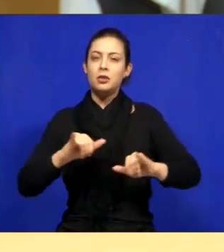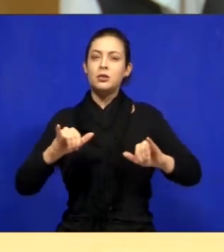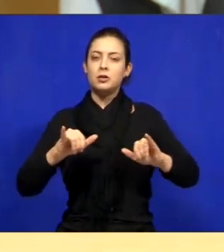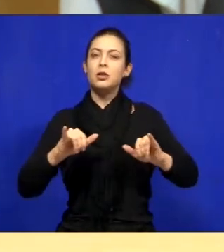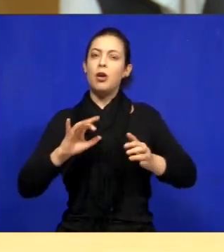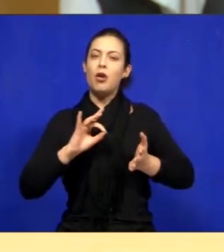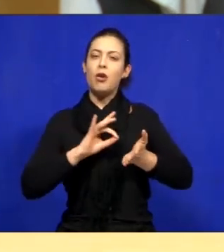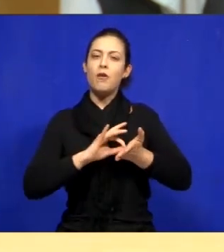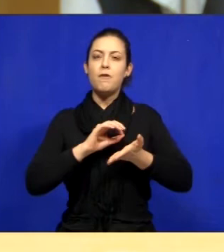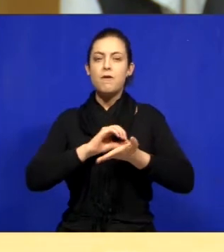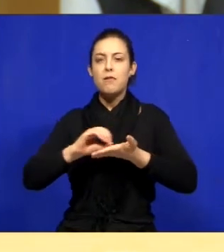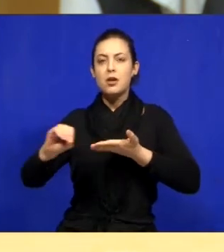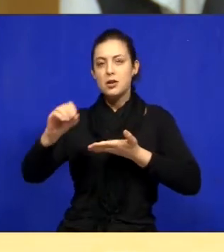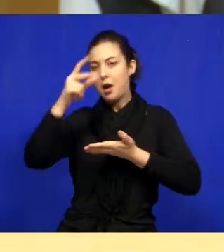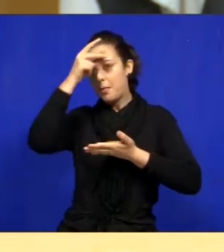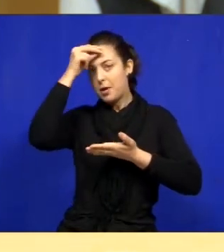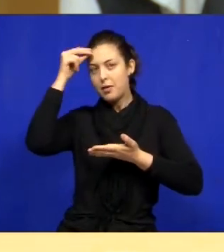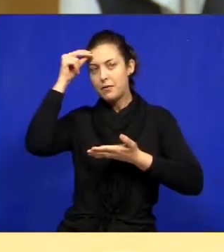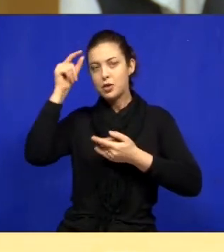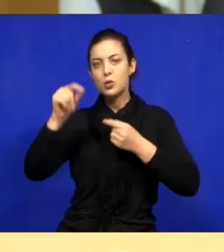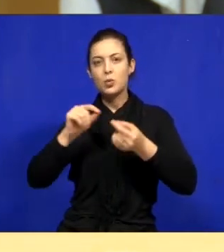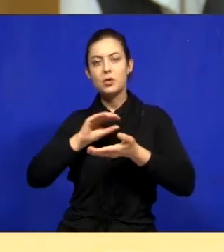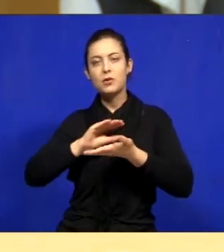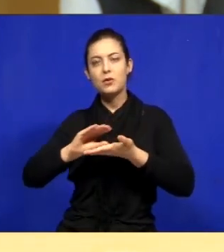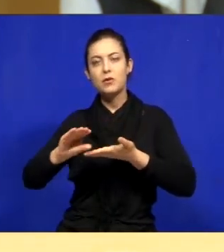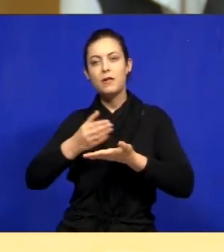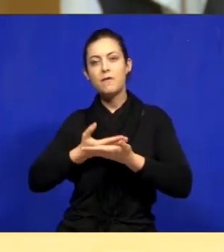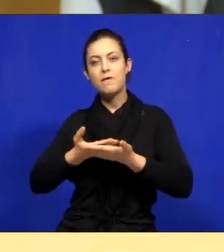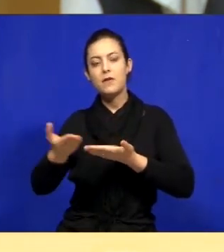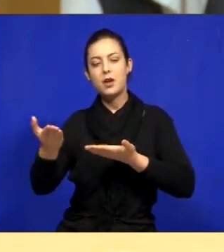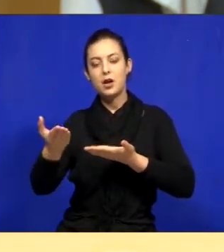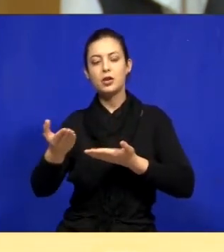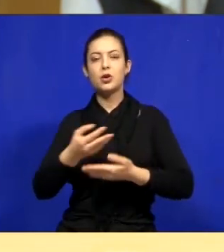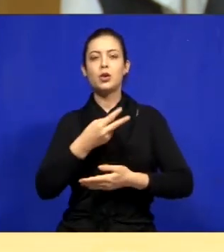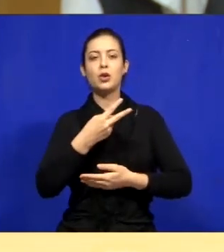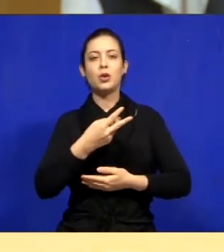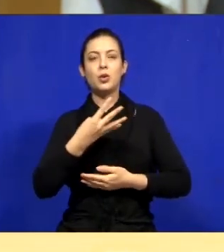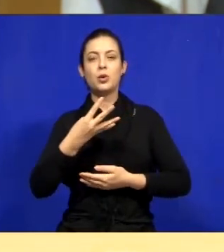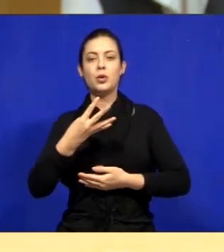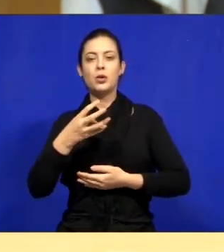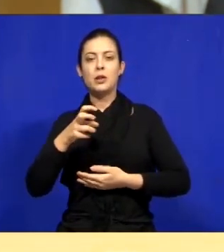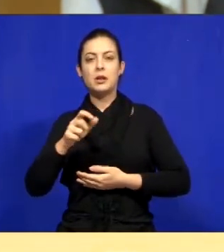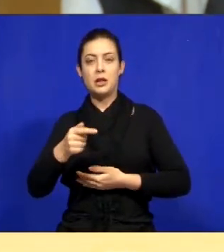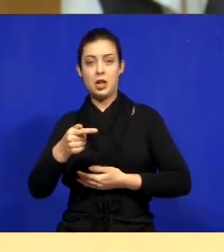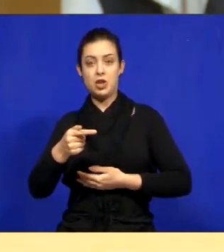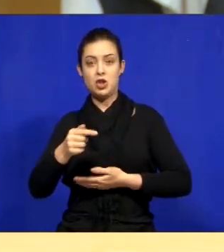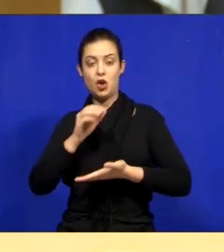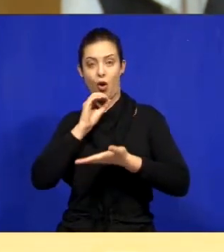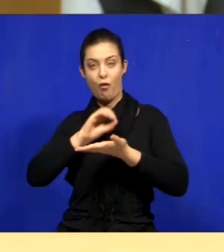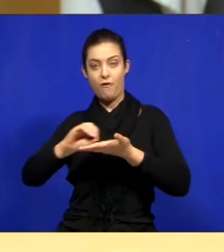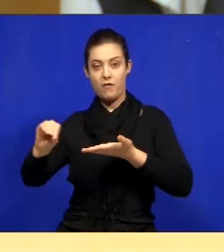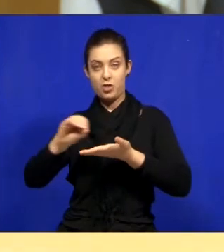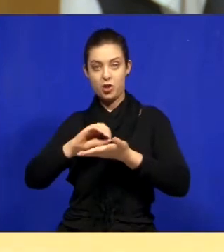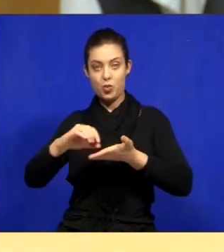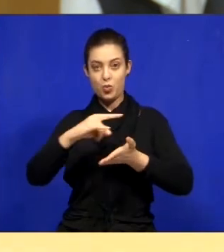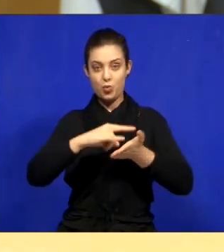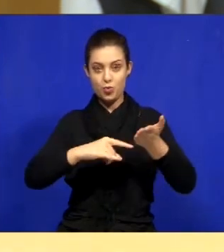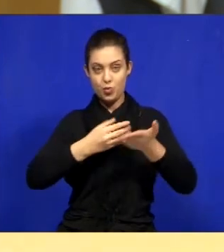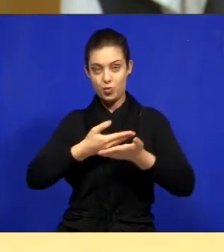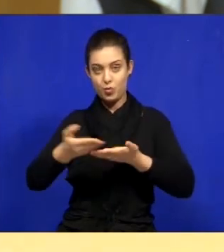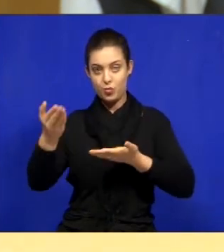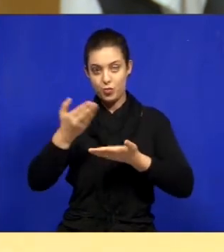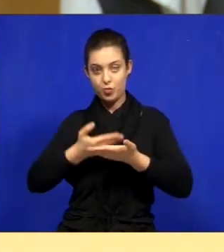ofício enviado à Prefeitura foi enviado 247 ofícios enviados para a Prefeitura.